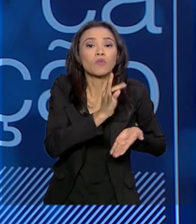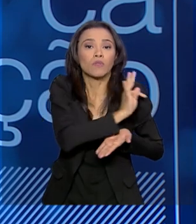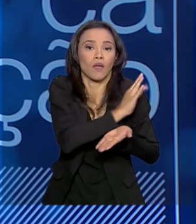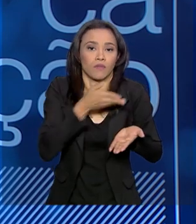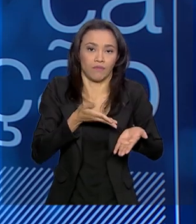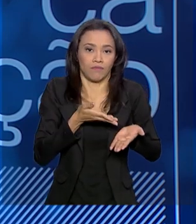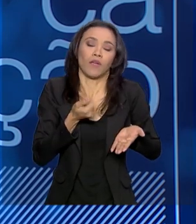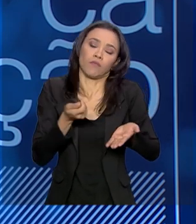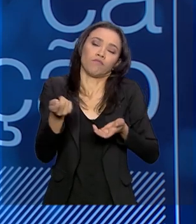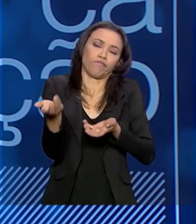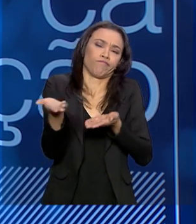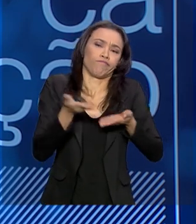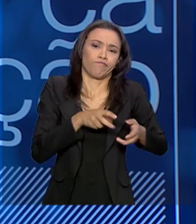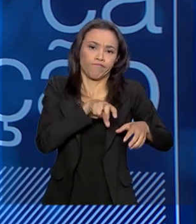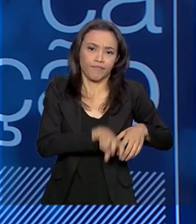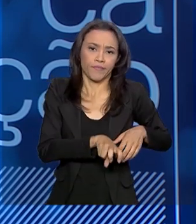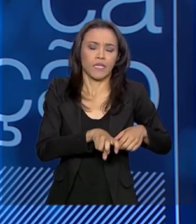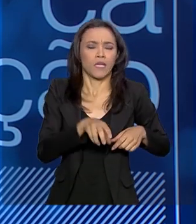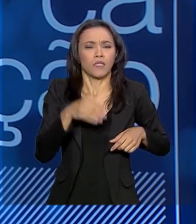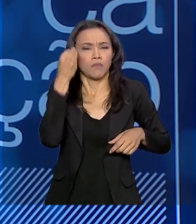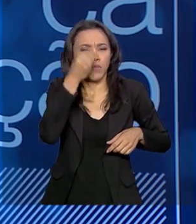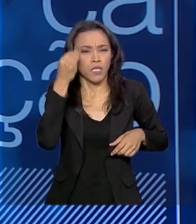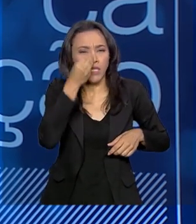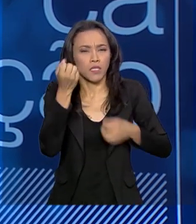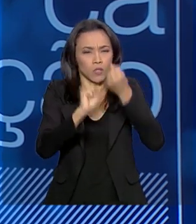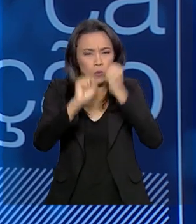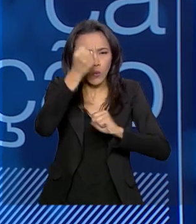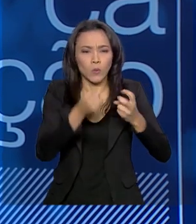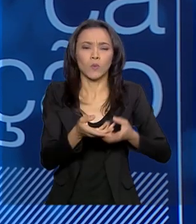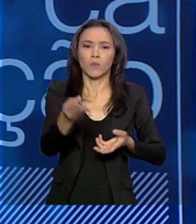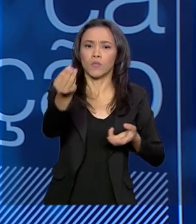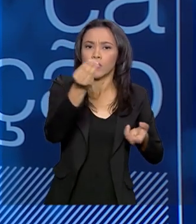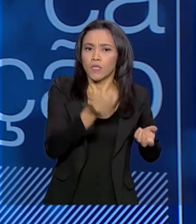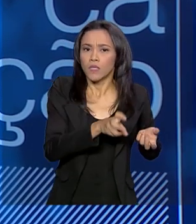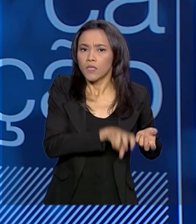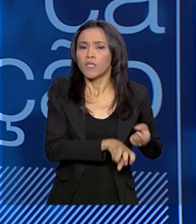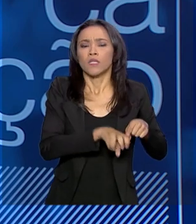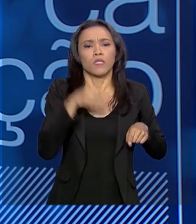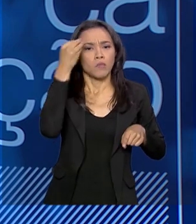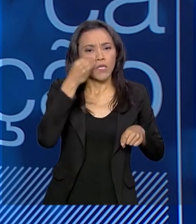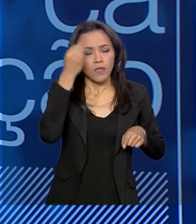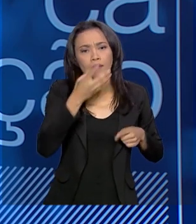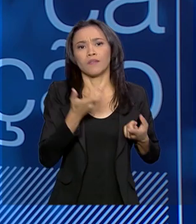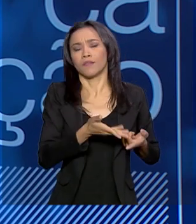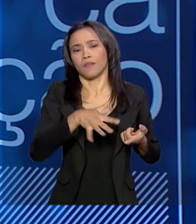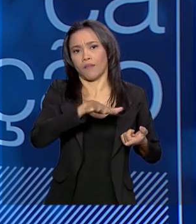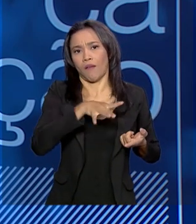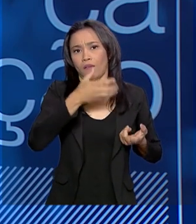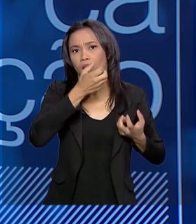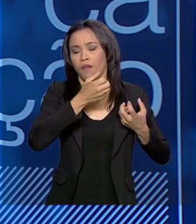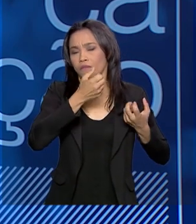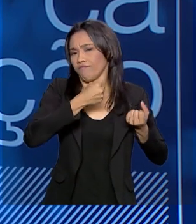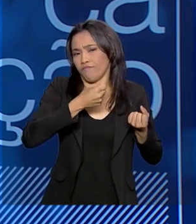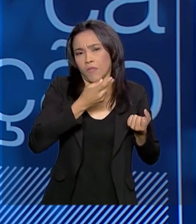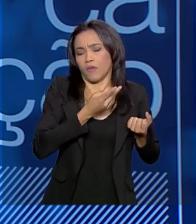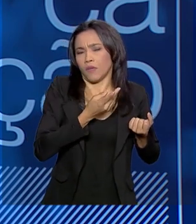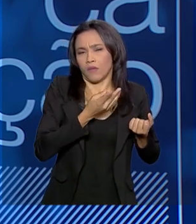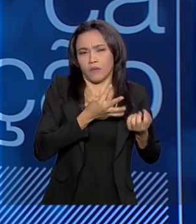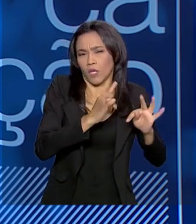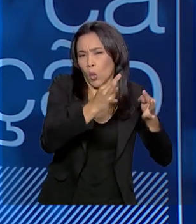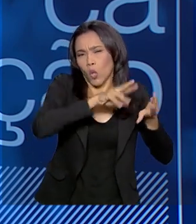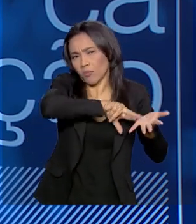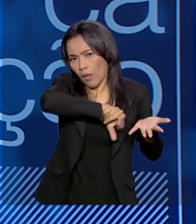com experiência industrial, experiência tecnológica, de geração de patentes e software e outros mecanismos.